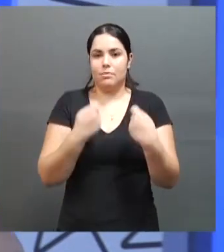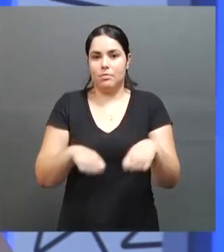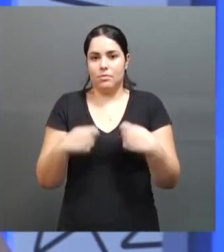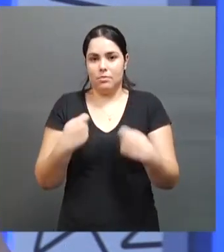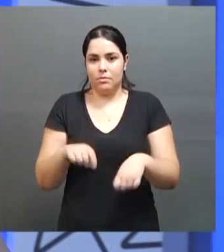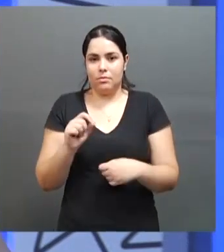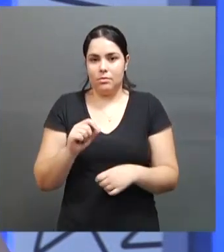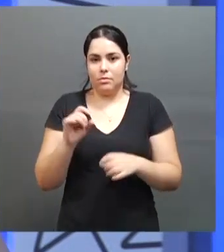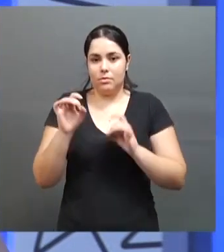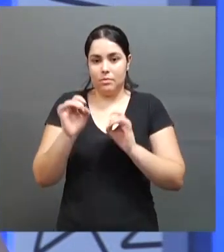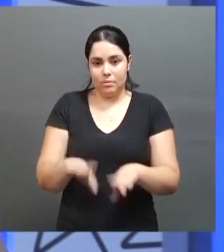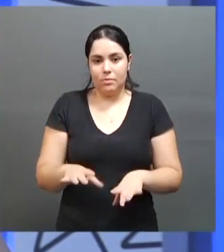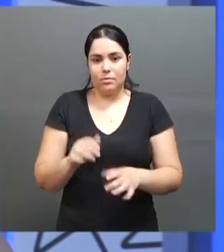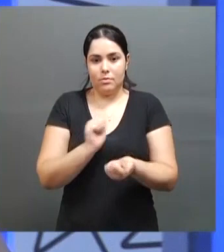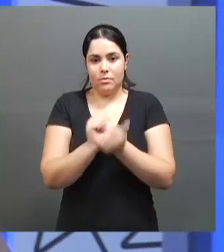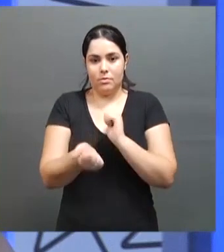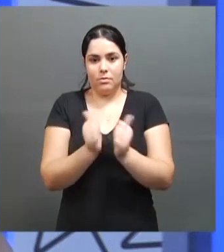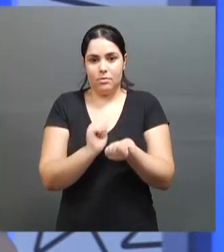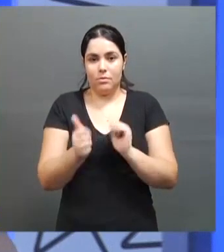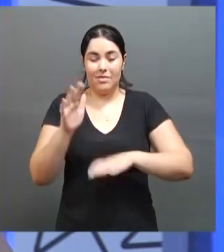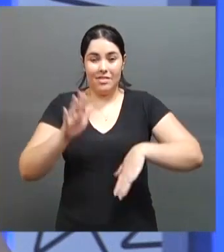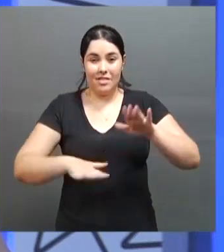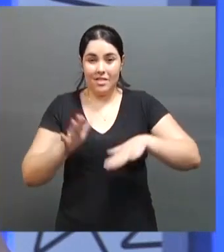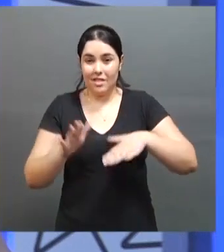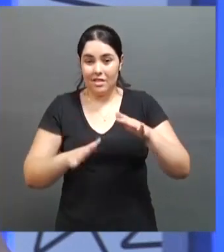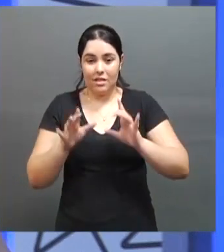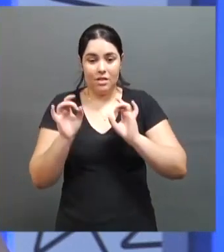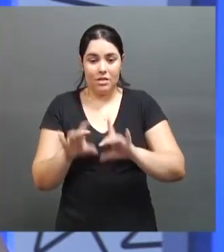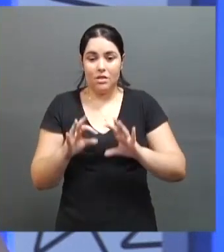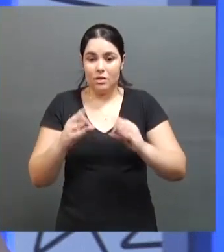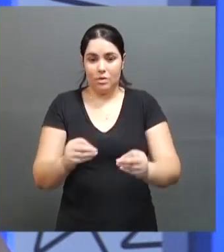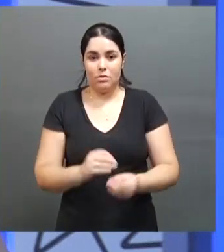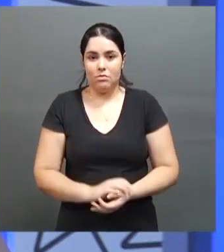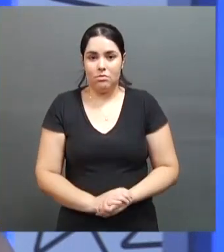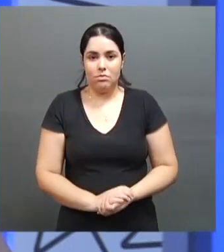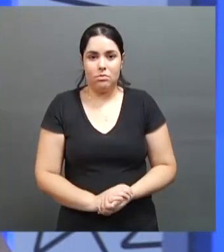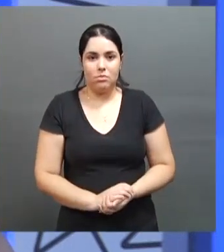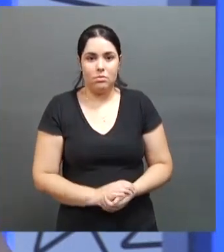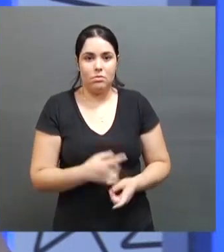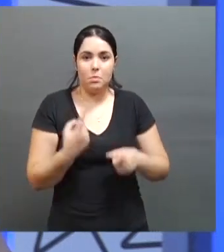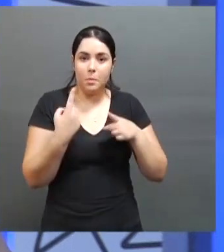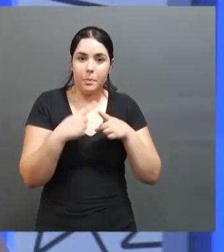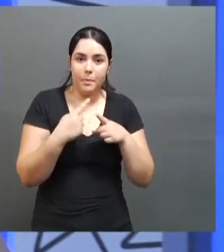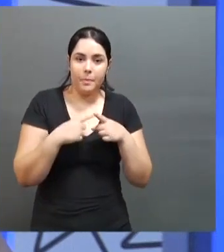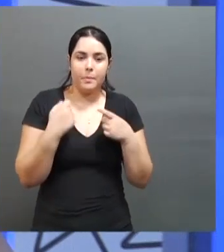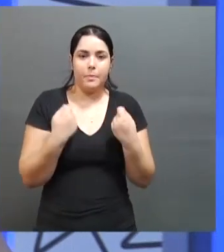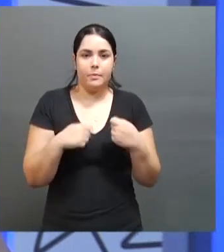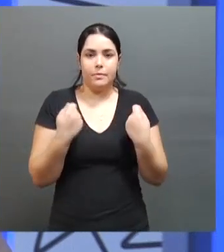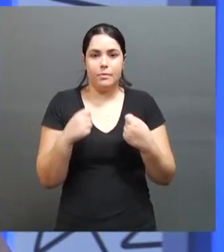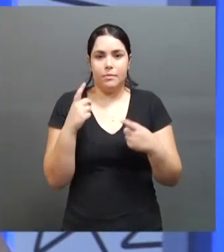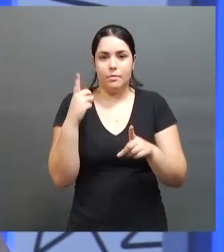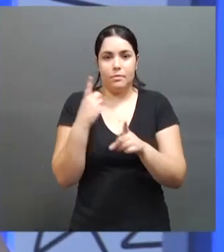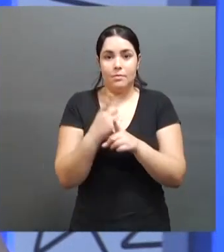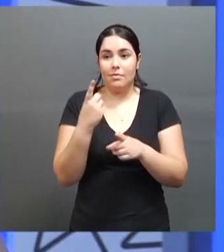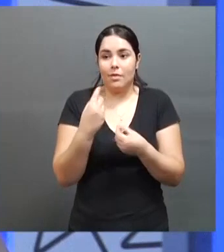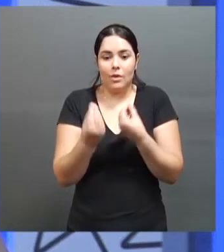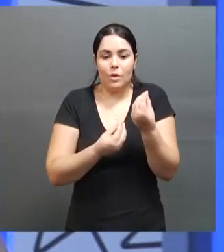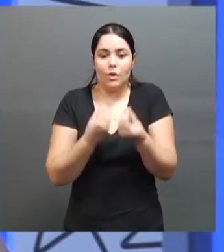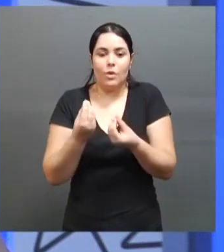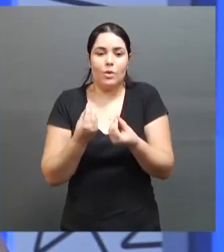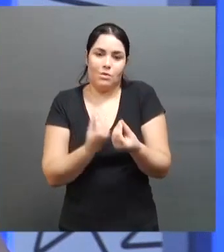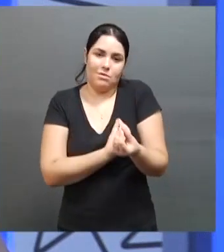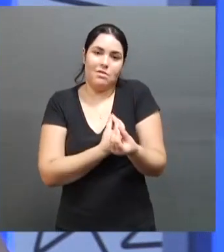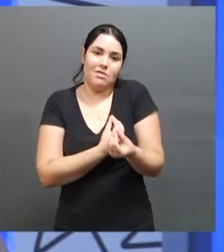deixar o esporte, muitas vezes deixar totalmente, porque precisam encontrar outro meio de sobrevivência,